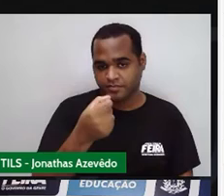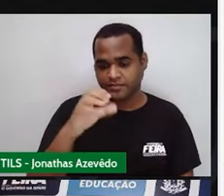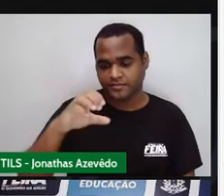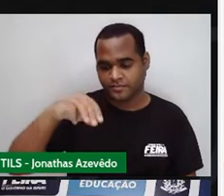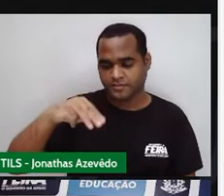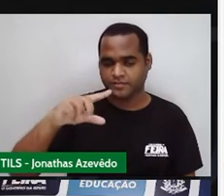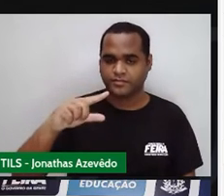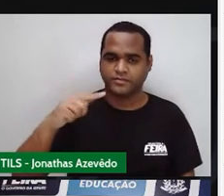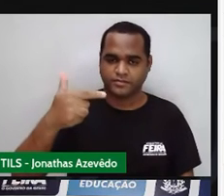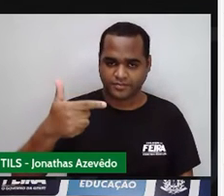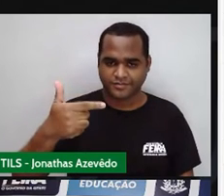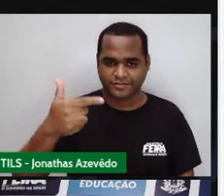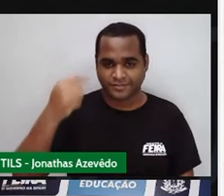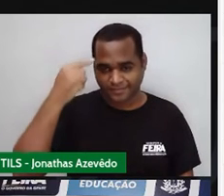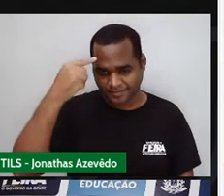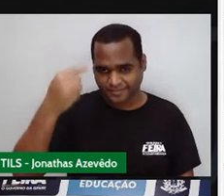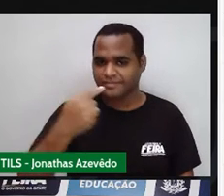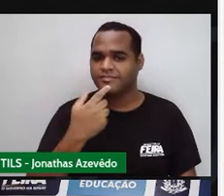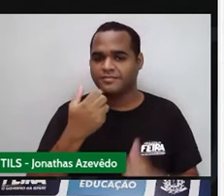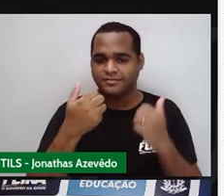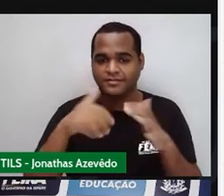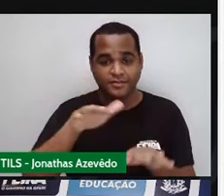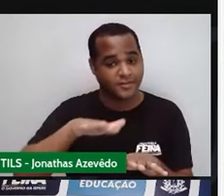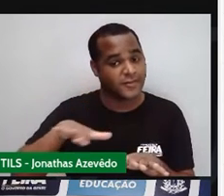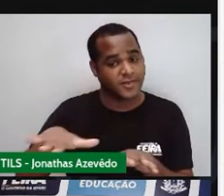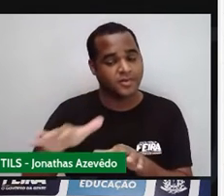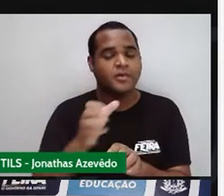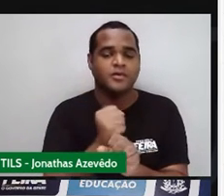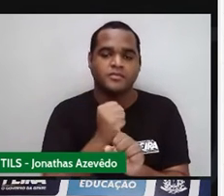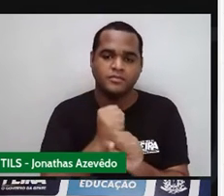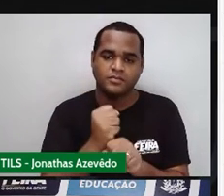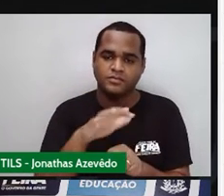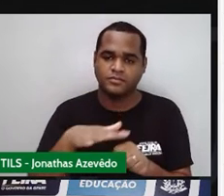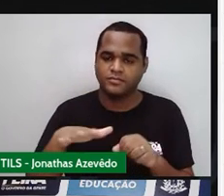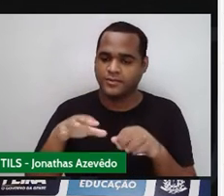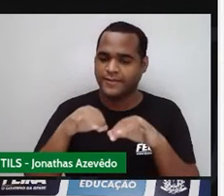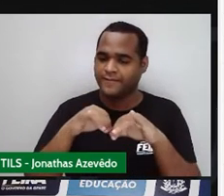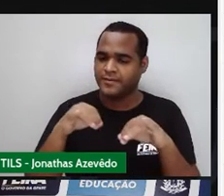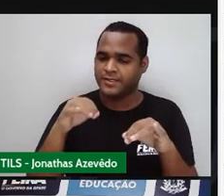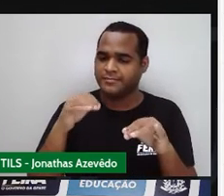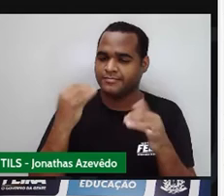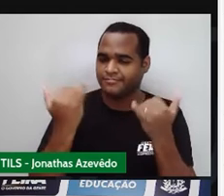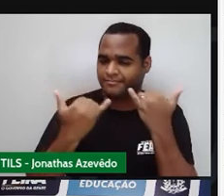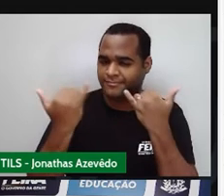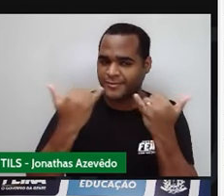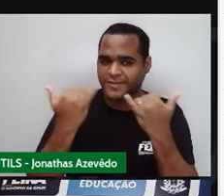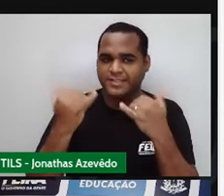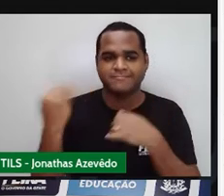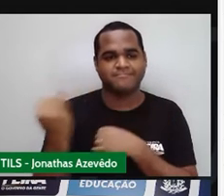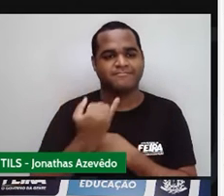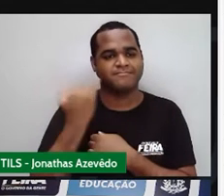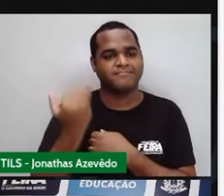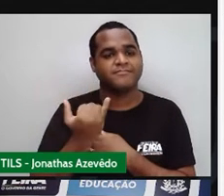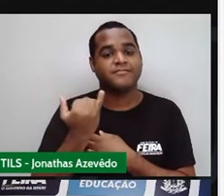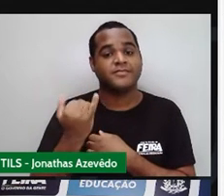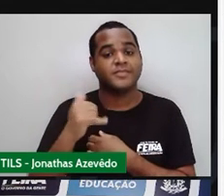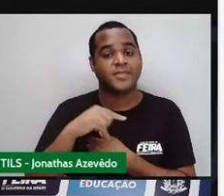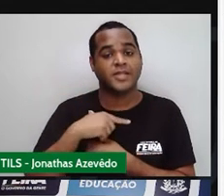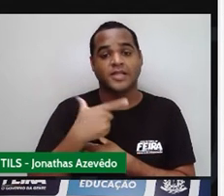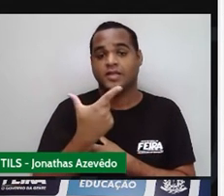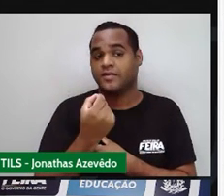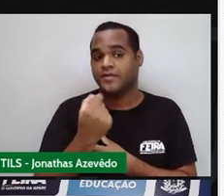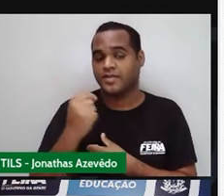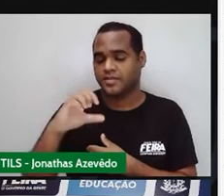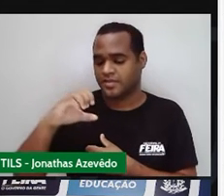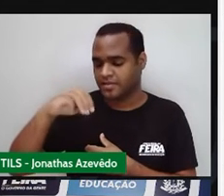quadrados, porque a gente está falando de área. Essa informação é importante. Esses 20 centímetros